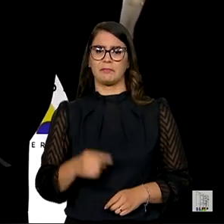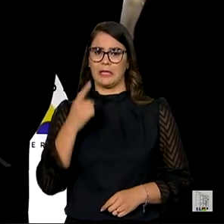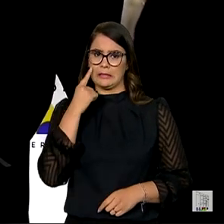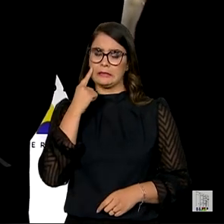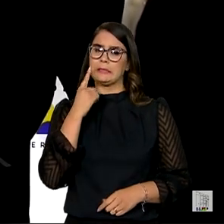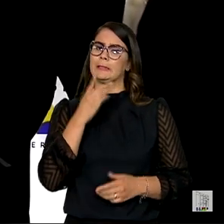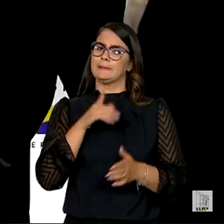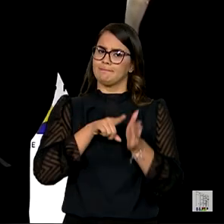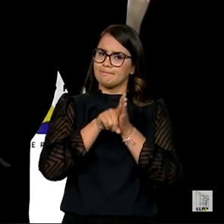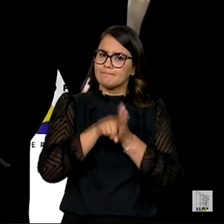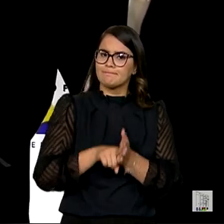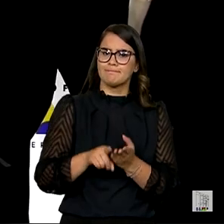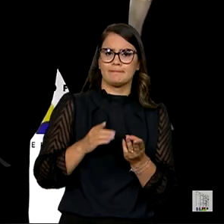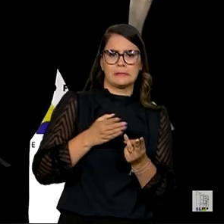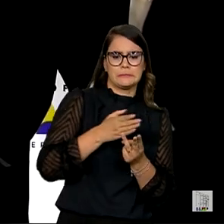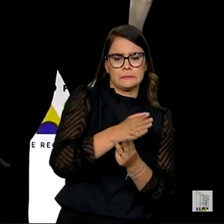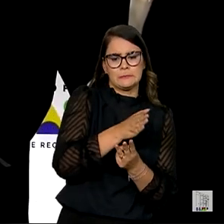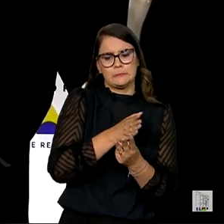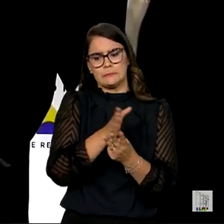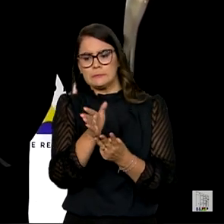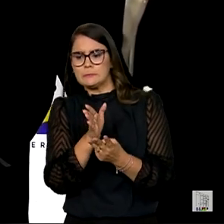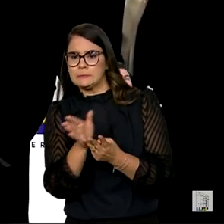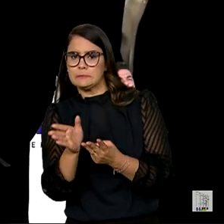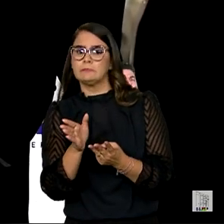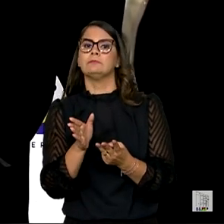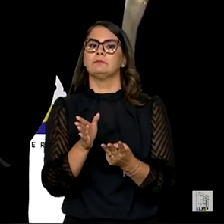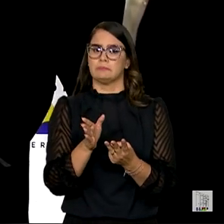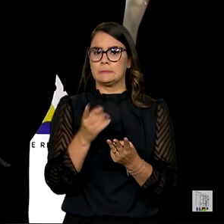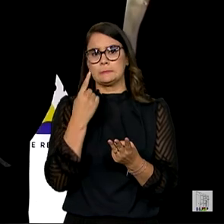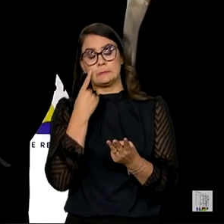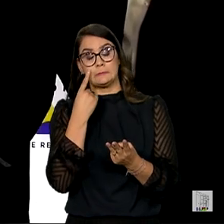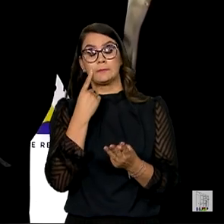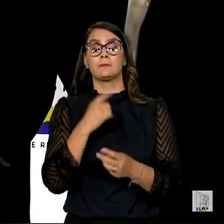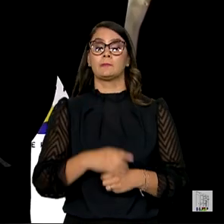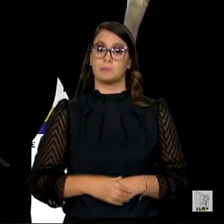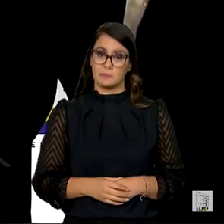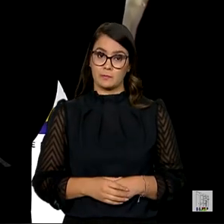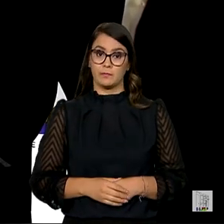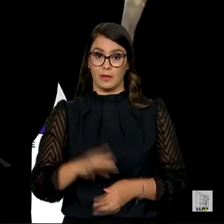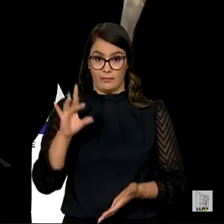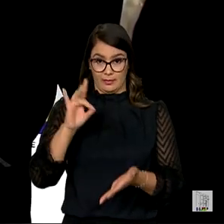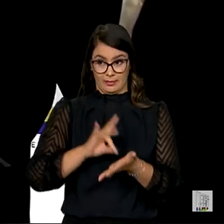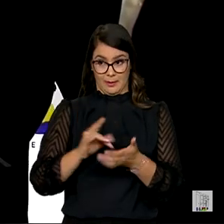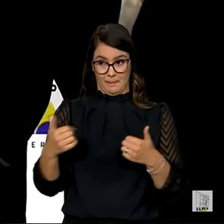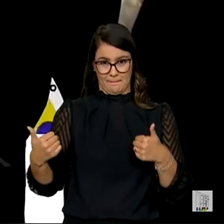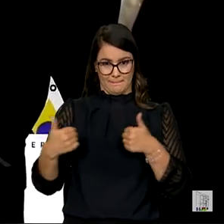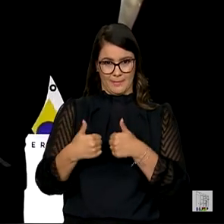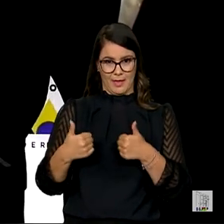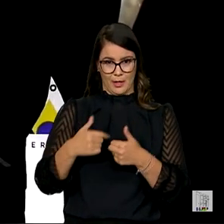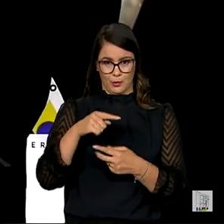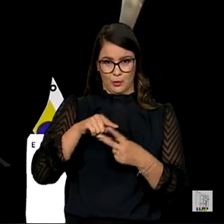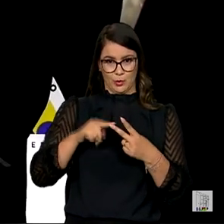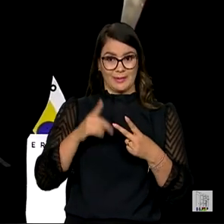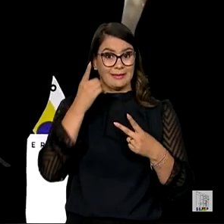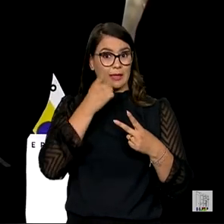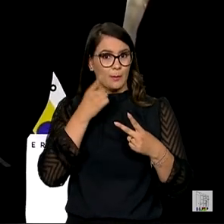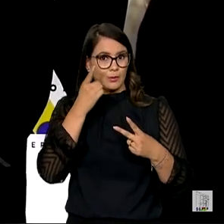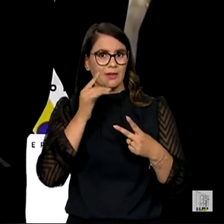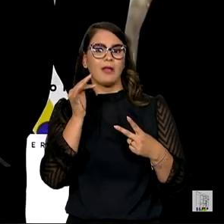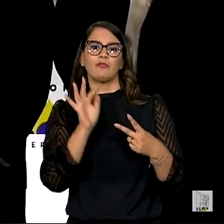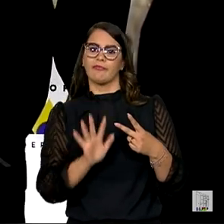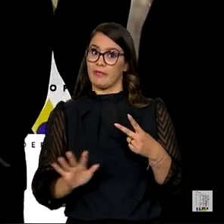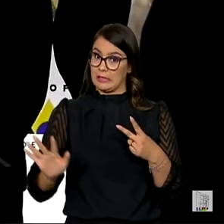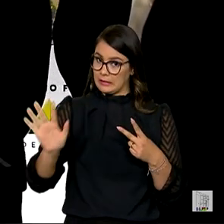de investigação que estão sendo percorridas. O fato de haver a proximidade com dois deputados federais